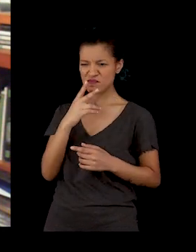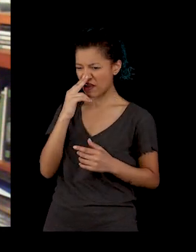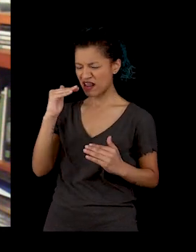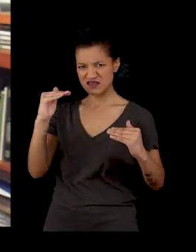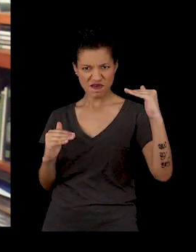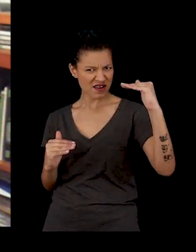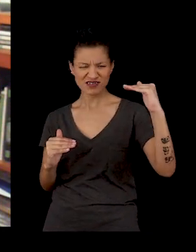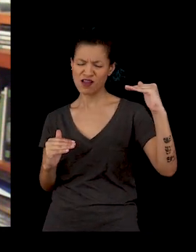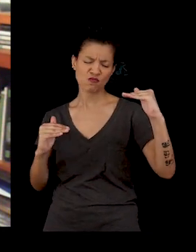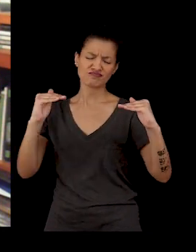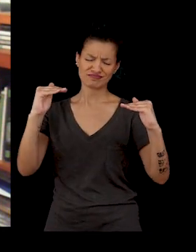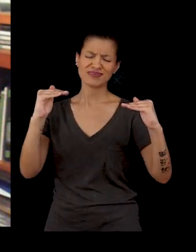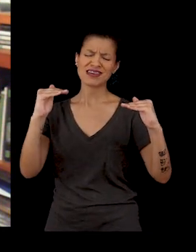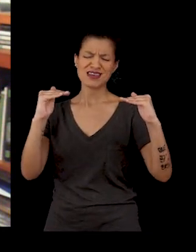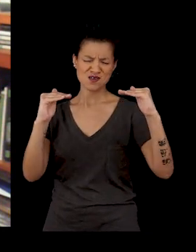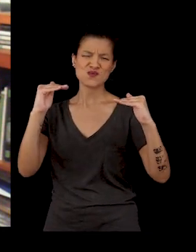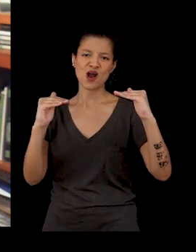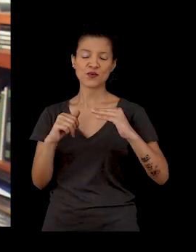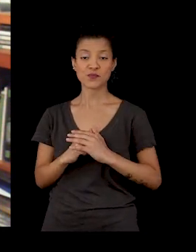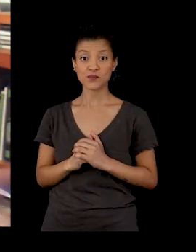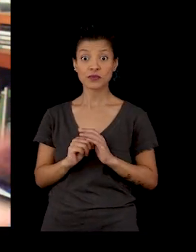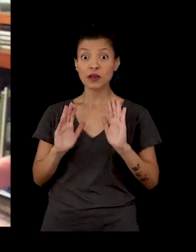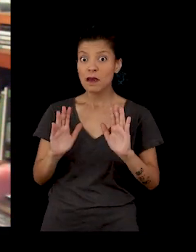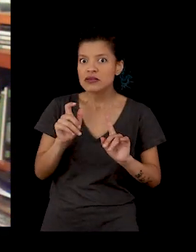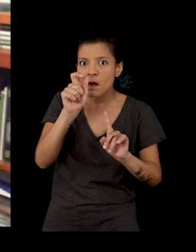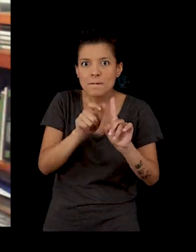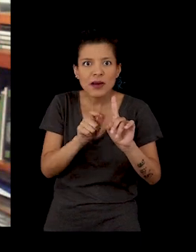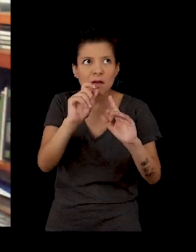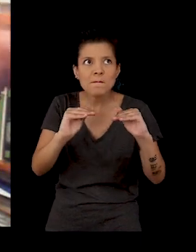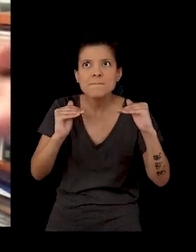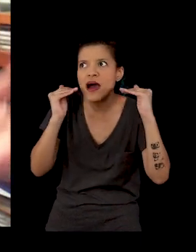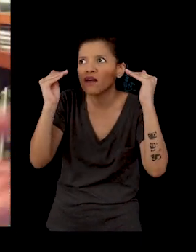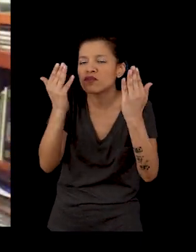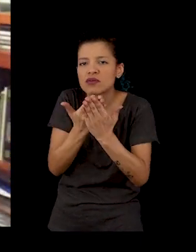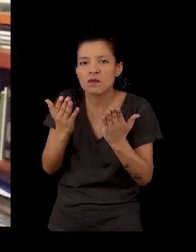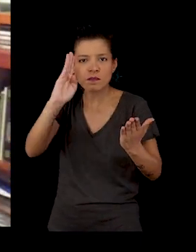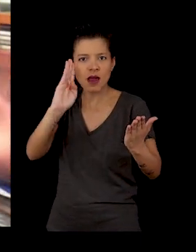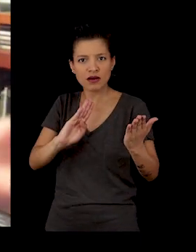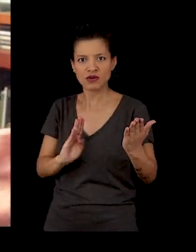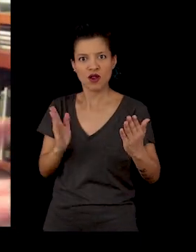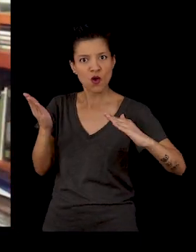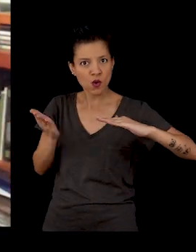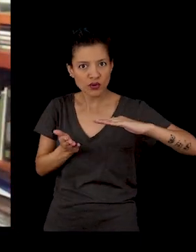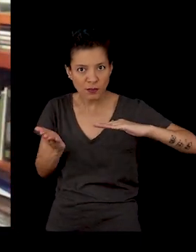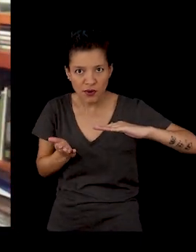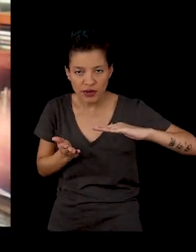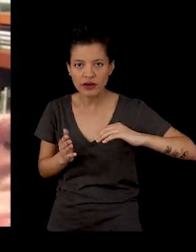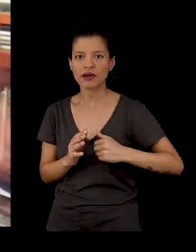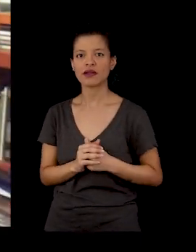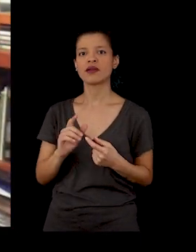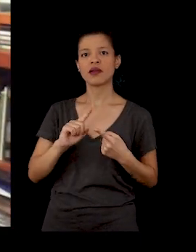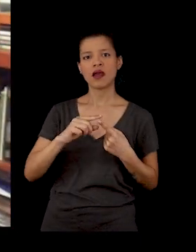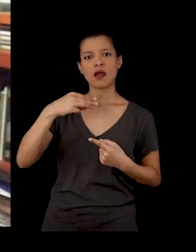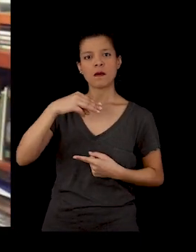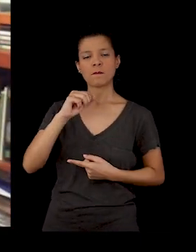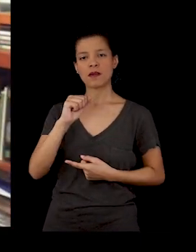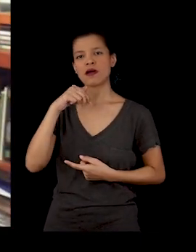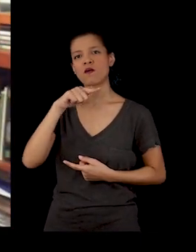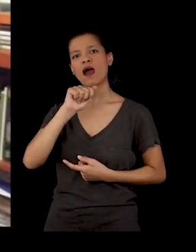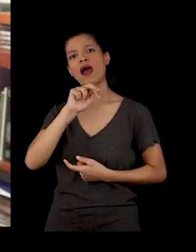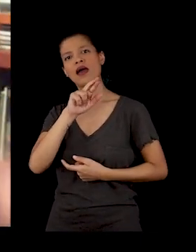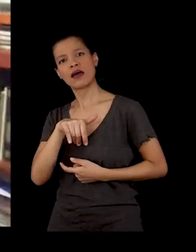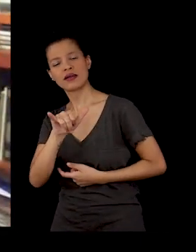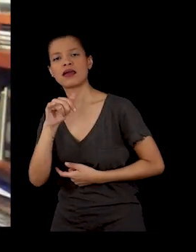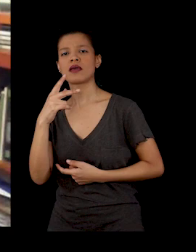Dias. Mas são, quando você vai falar, grandes personagens da dramaturgia contemporânea. Bom,